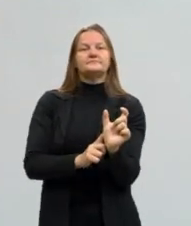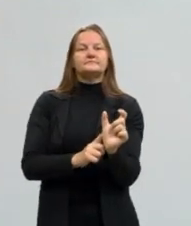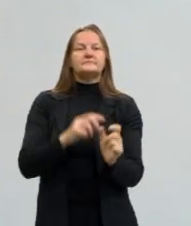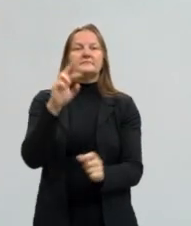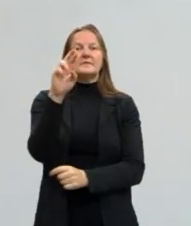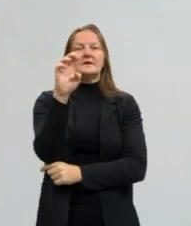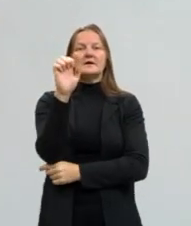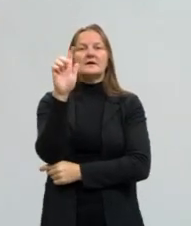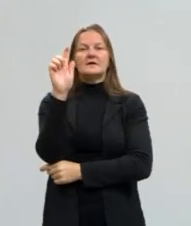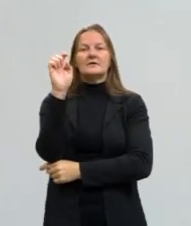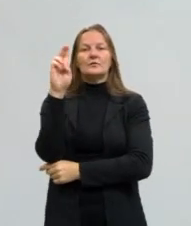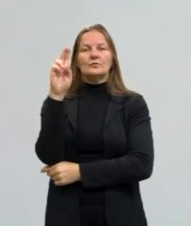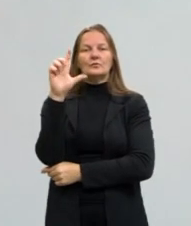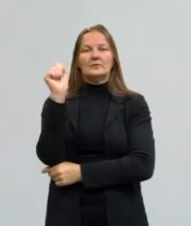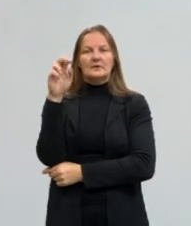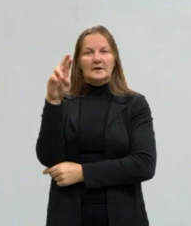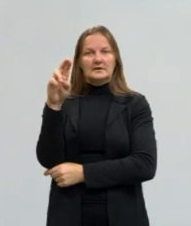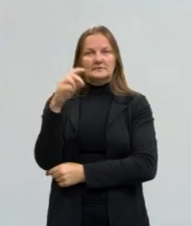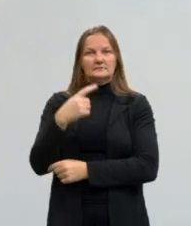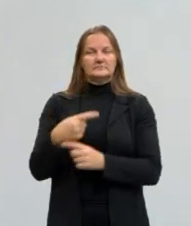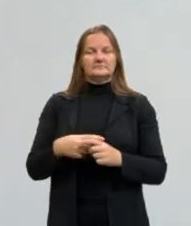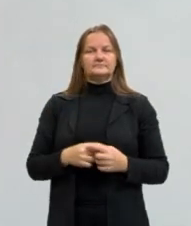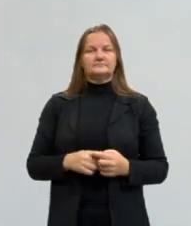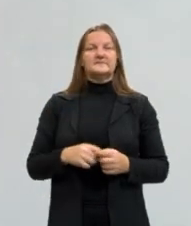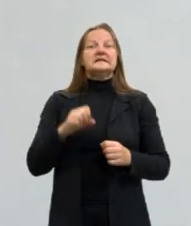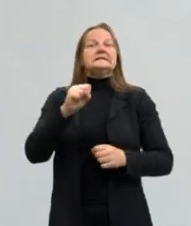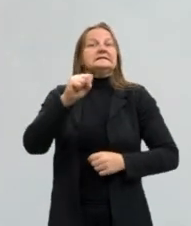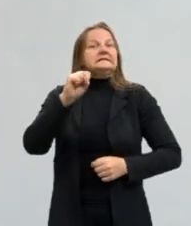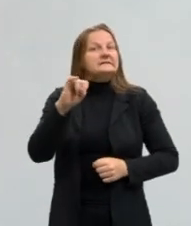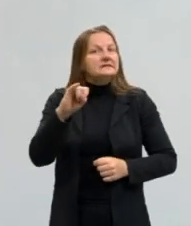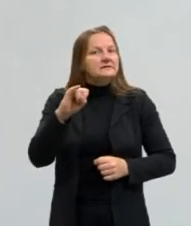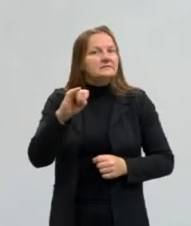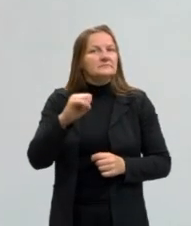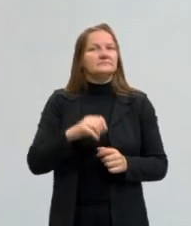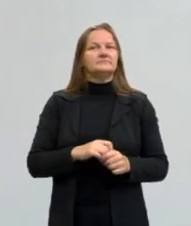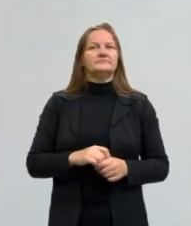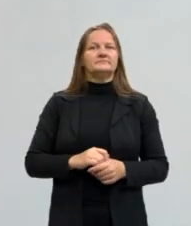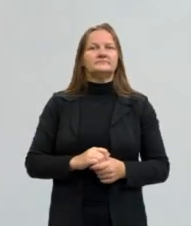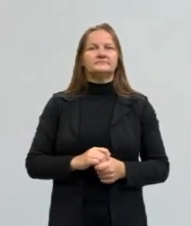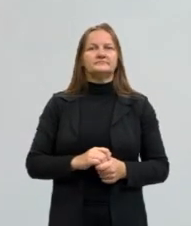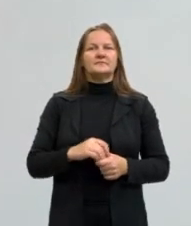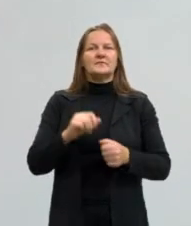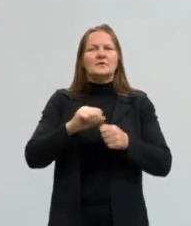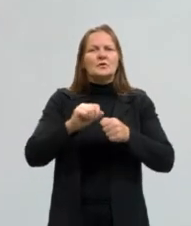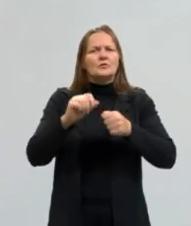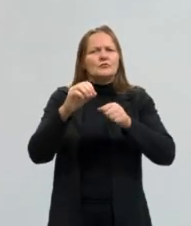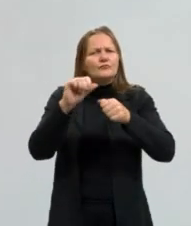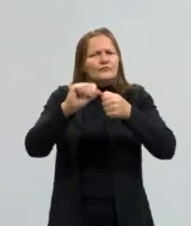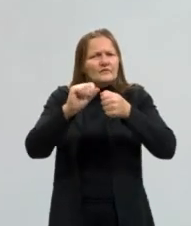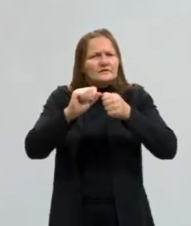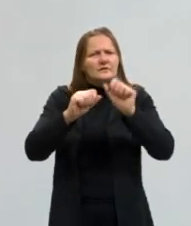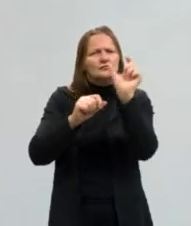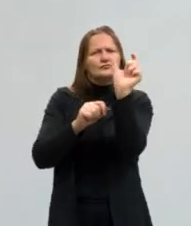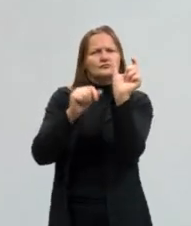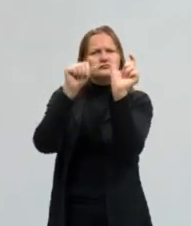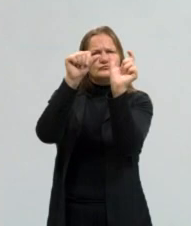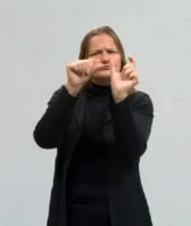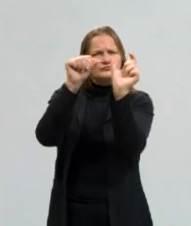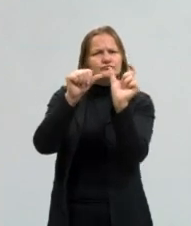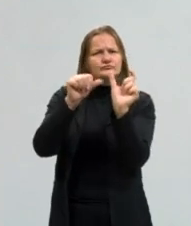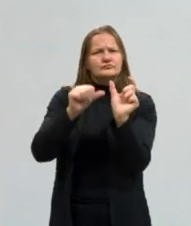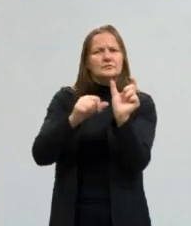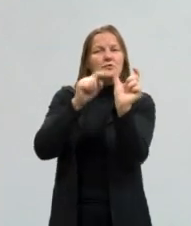verbo regular. Quando nós estamos conjugando esse verbo e